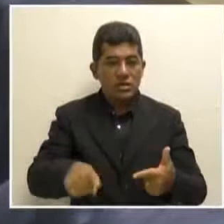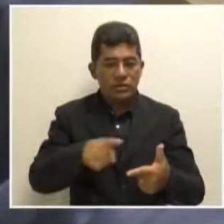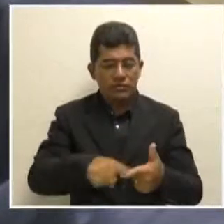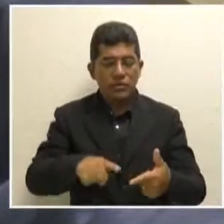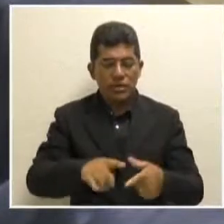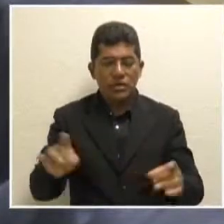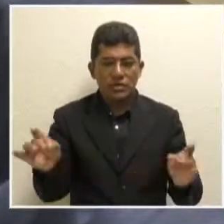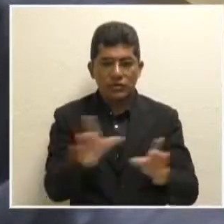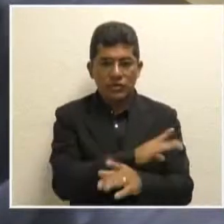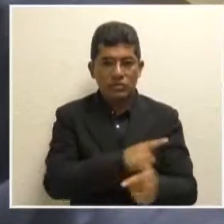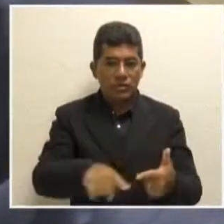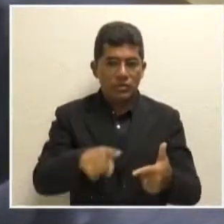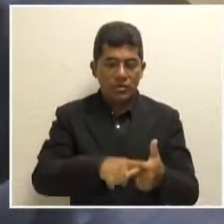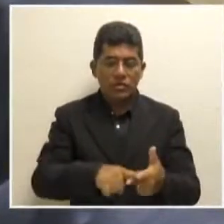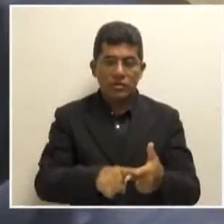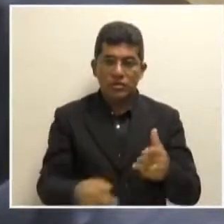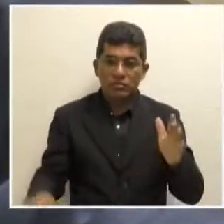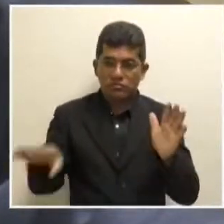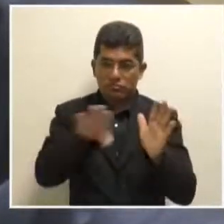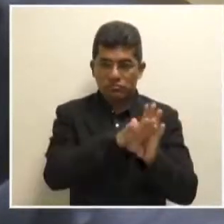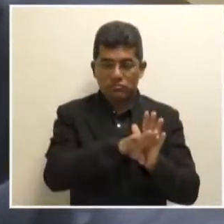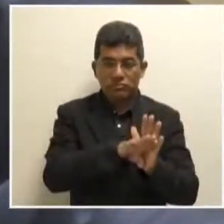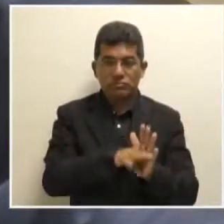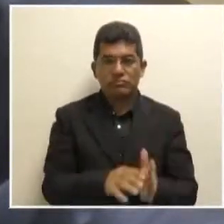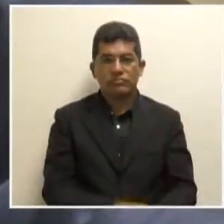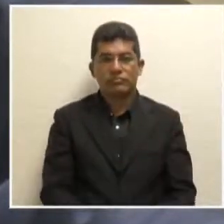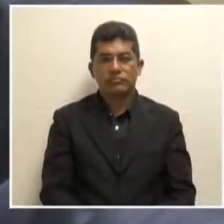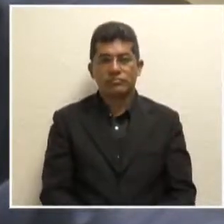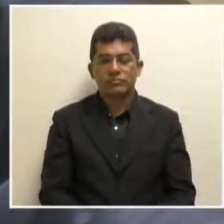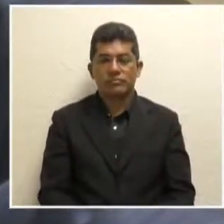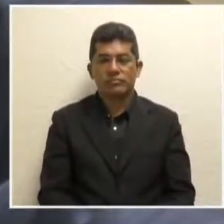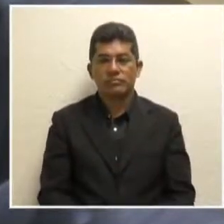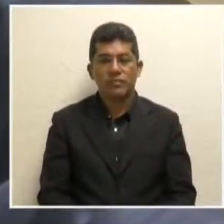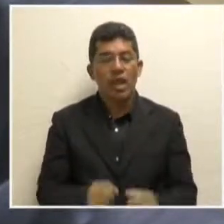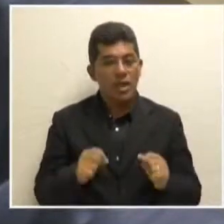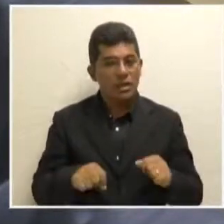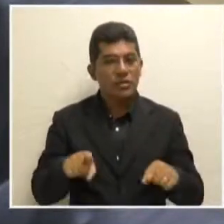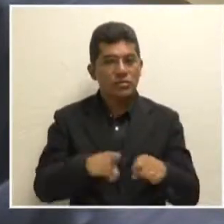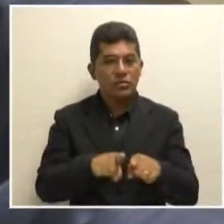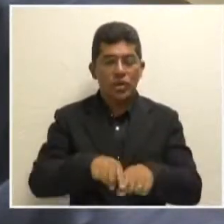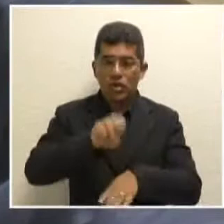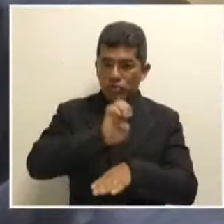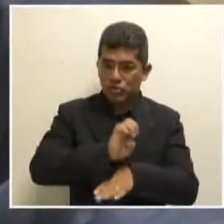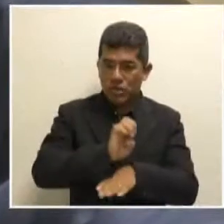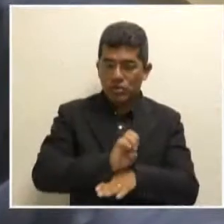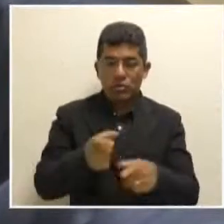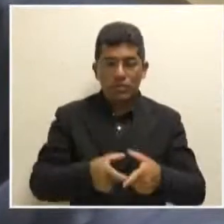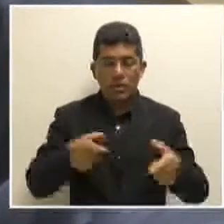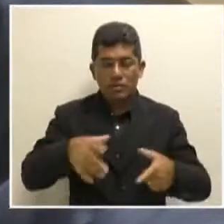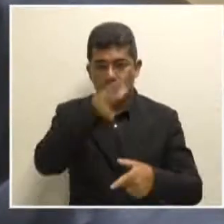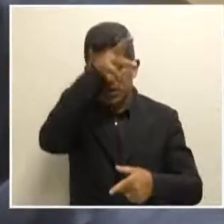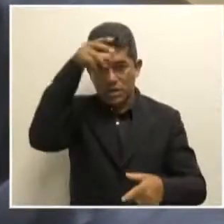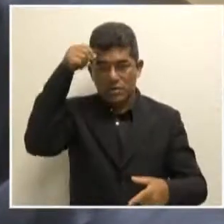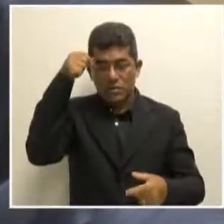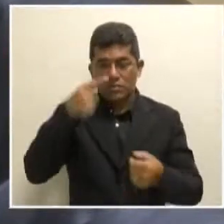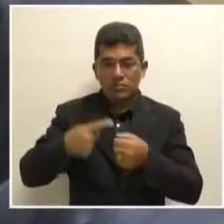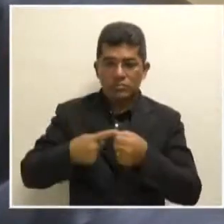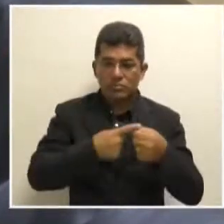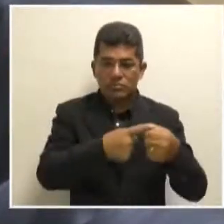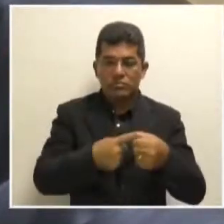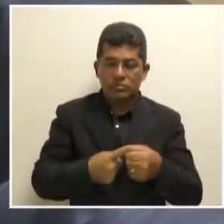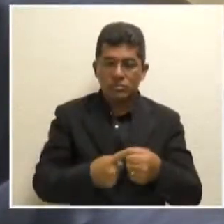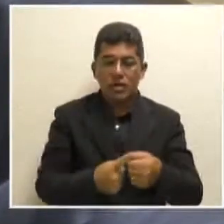que alcançam que atingem a saúde pública do nosso Estado tanto da Grande Manaus como do interior do Amazonas.